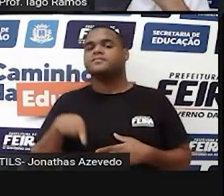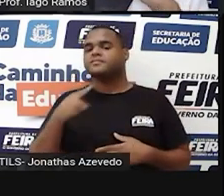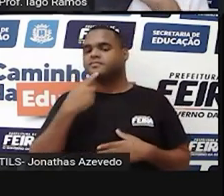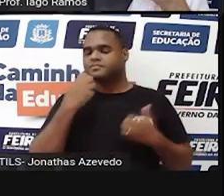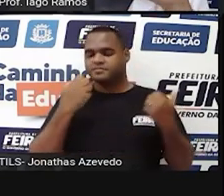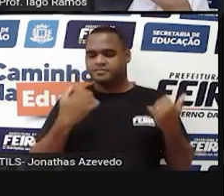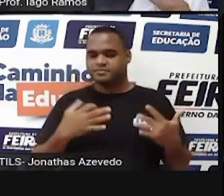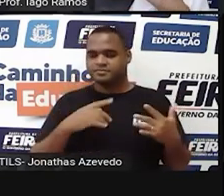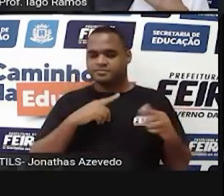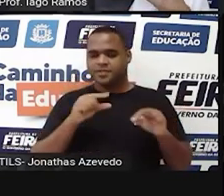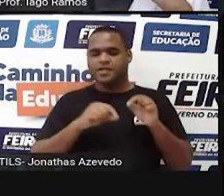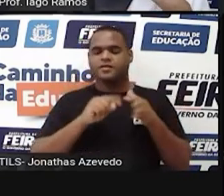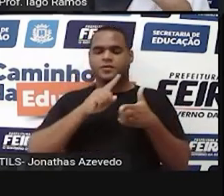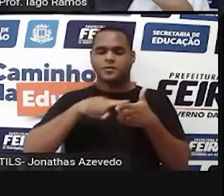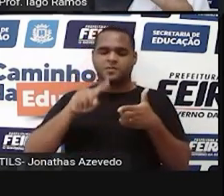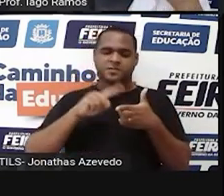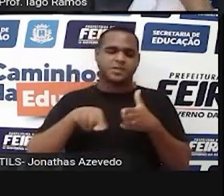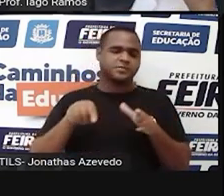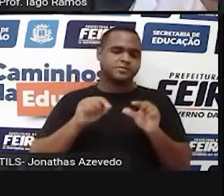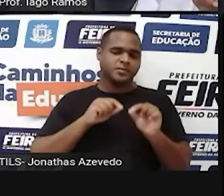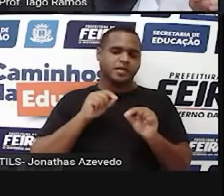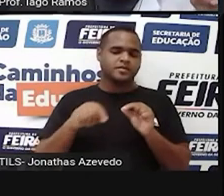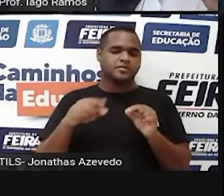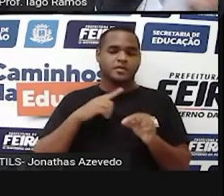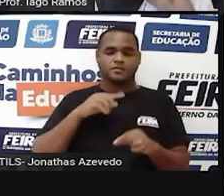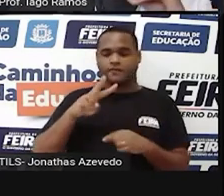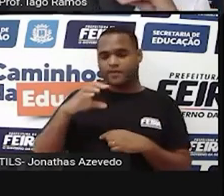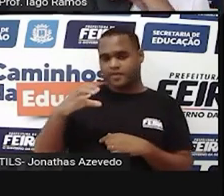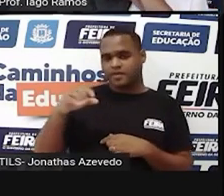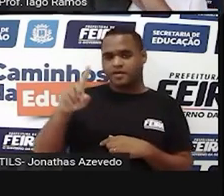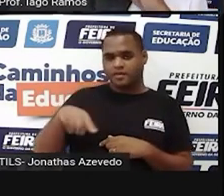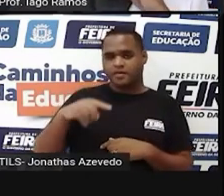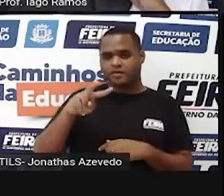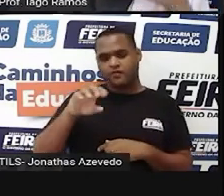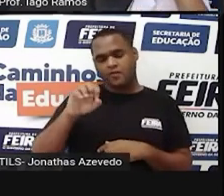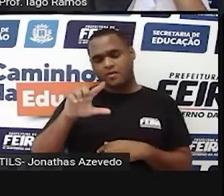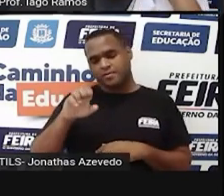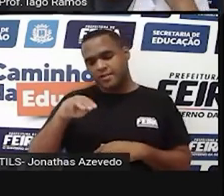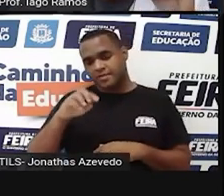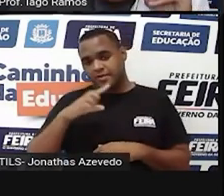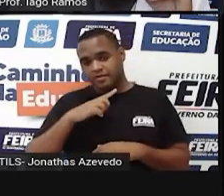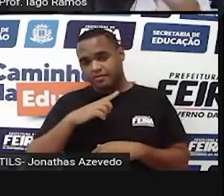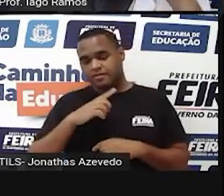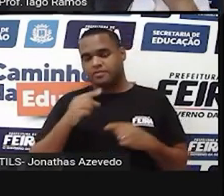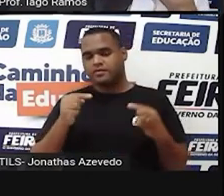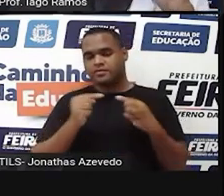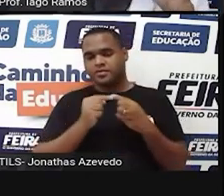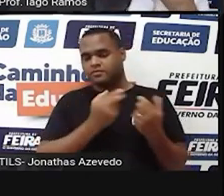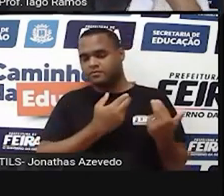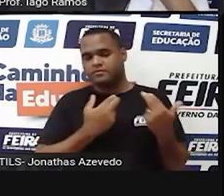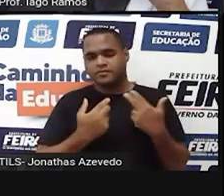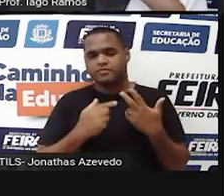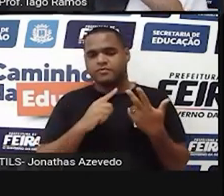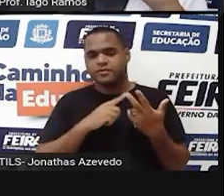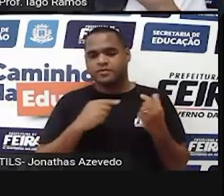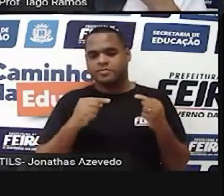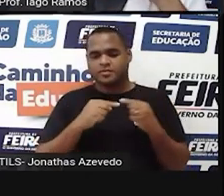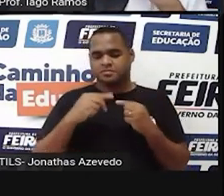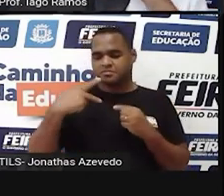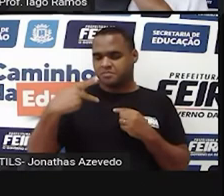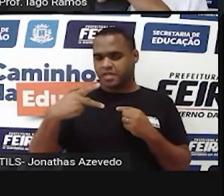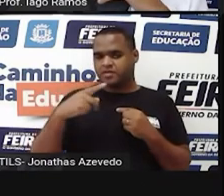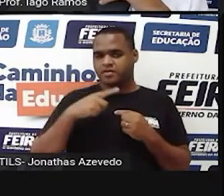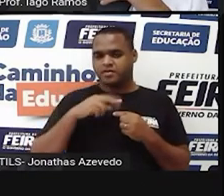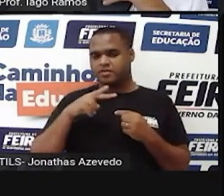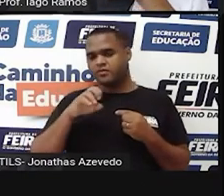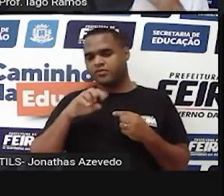a gente tem nesse problema? Ele diz que o VC, o volume do cubo, é igual ao volume do P, que é